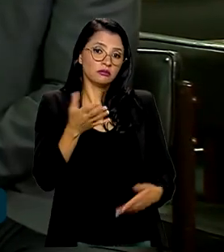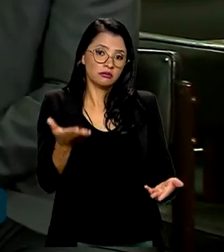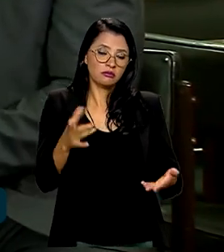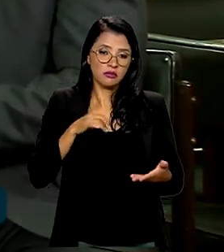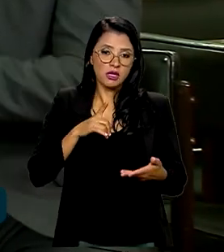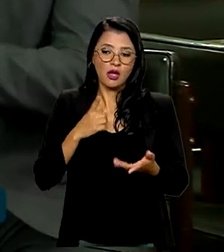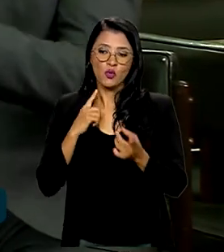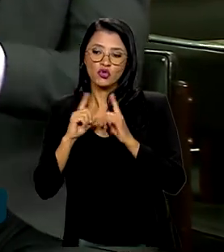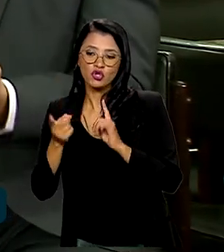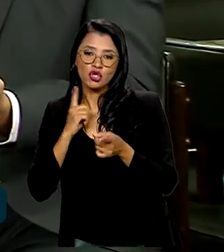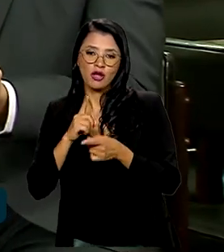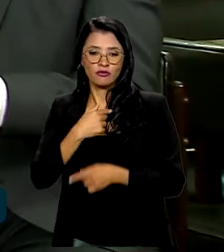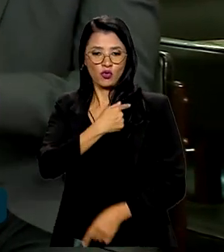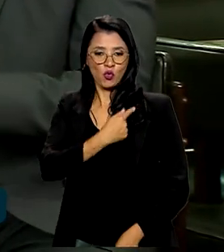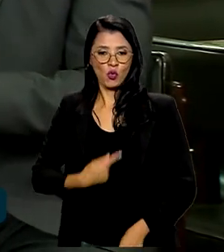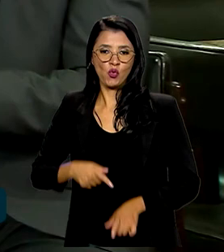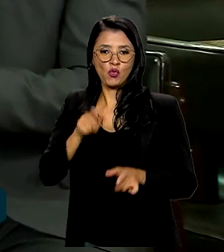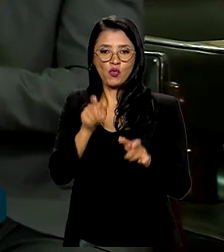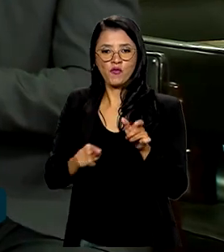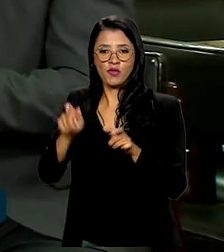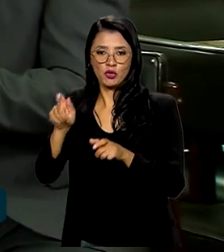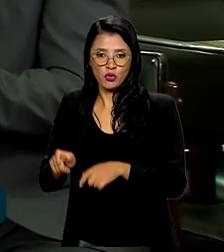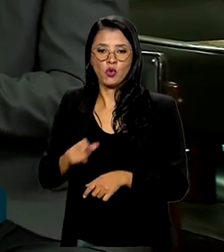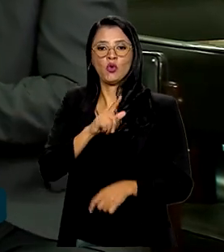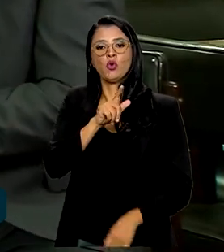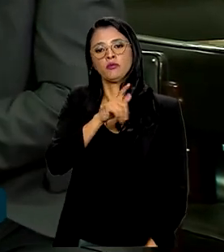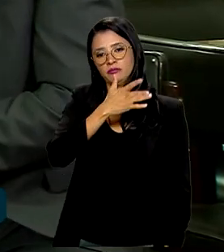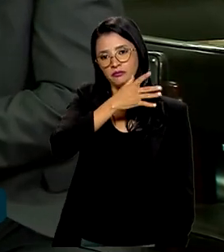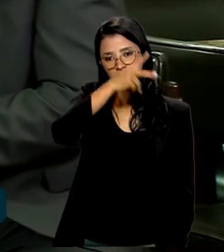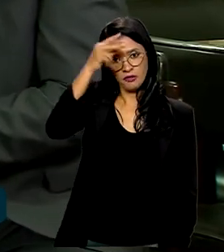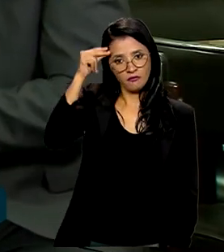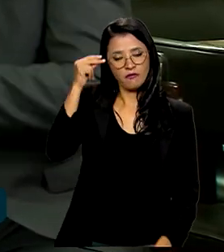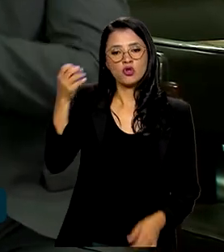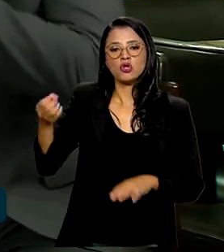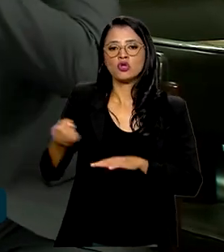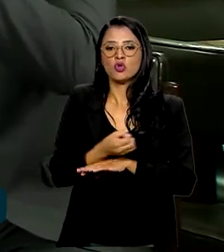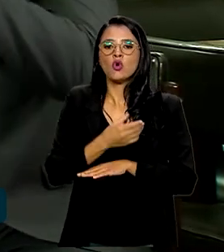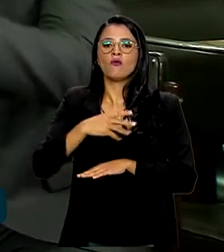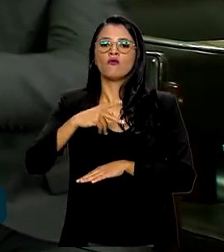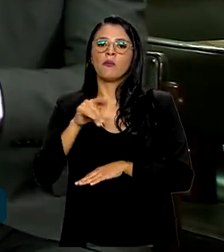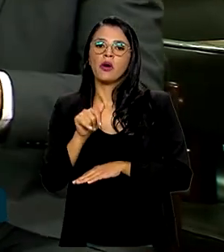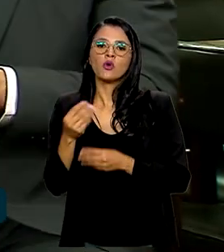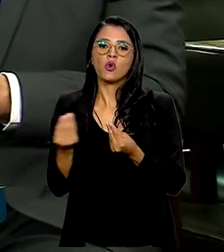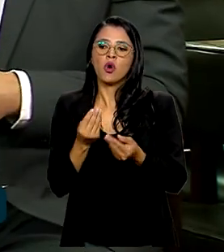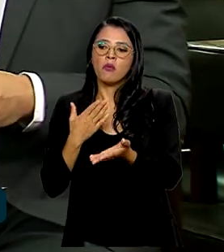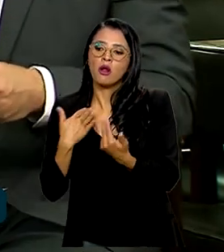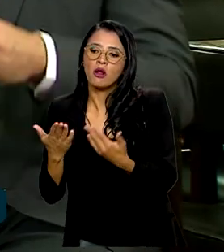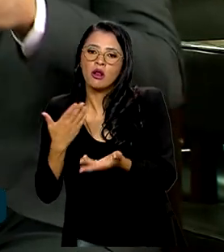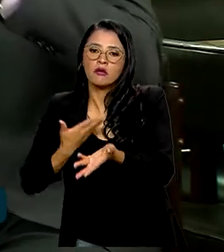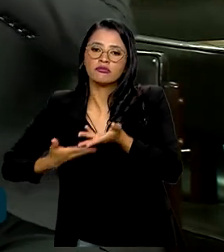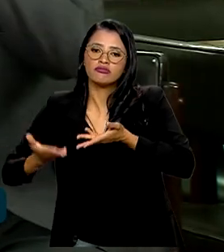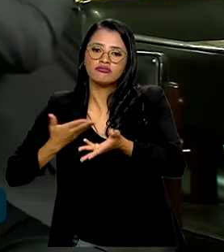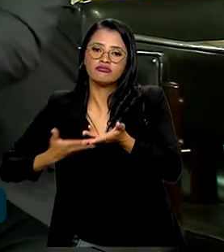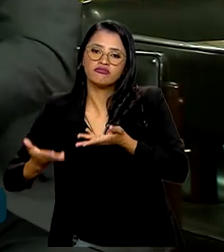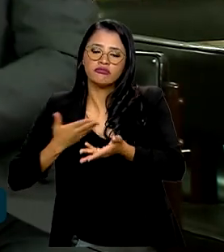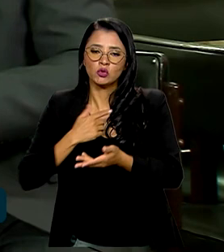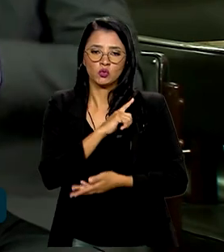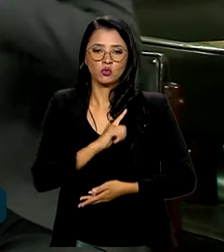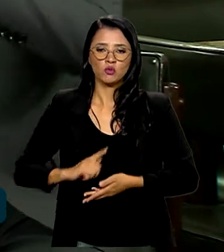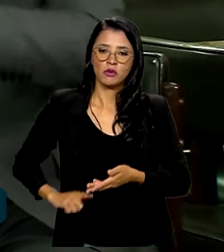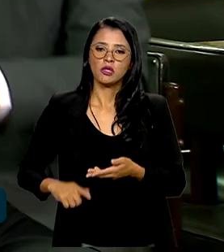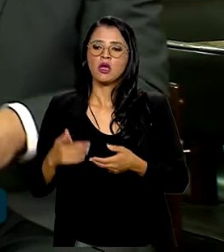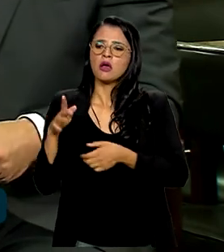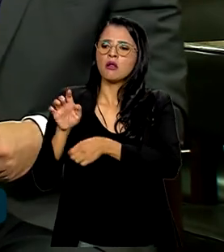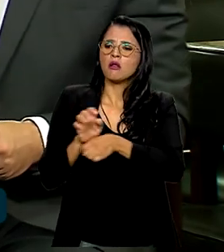e cada prefeito, o novo PAC foi sendo construído ouvindo os governadores, demanda de cada estado. Ouvindo lá, São